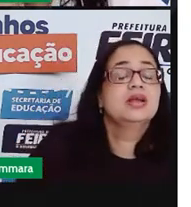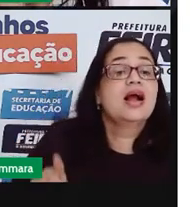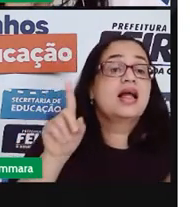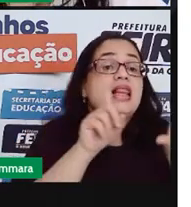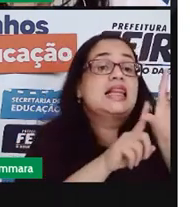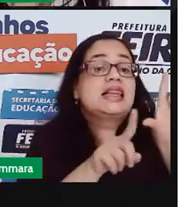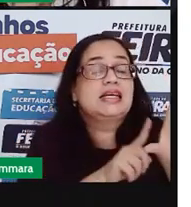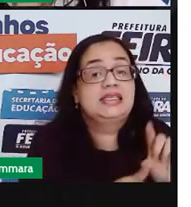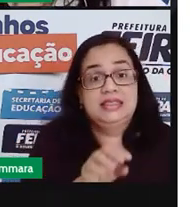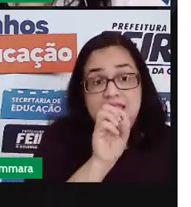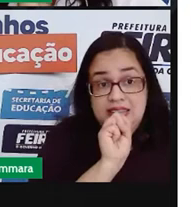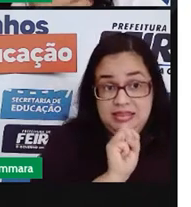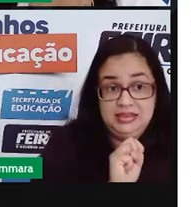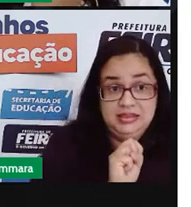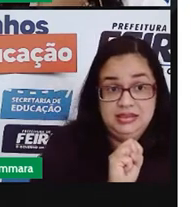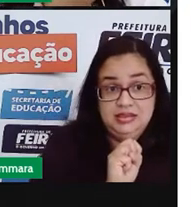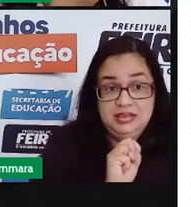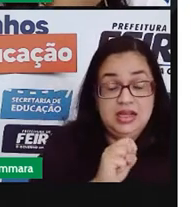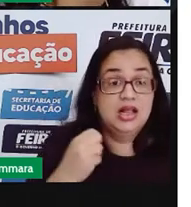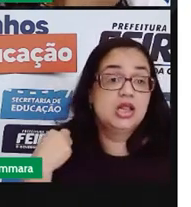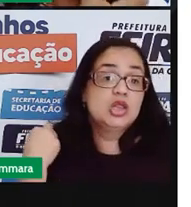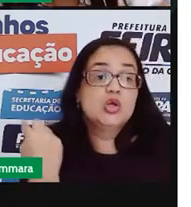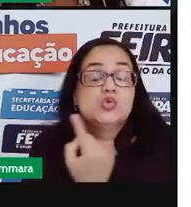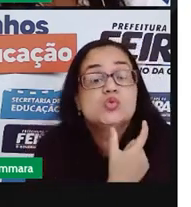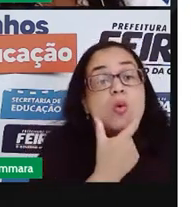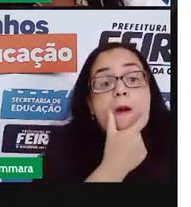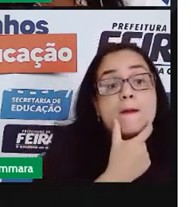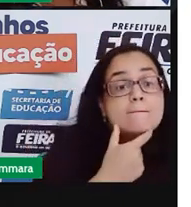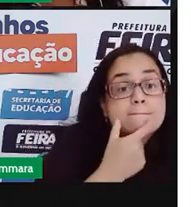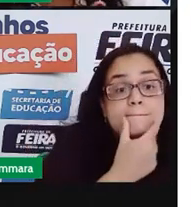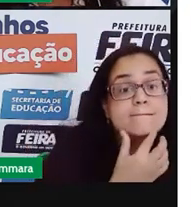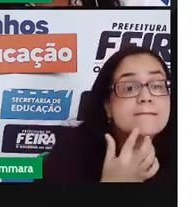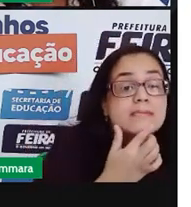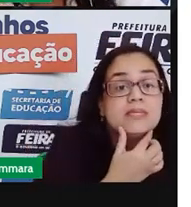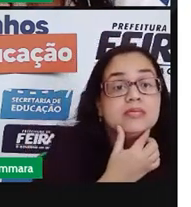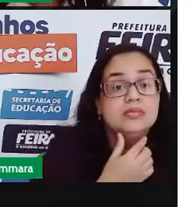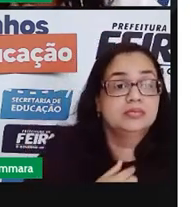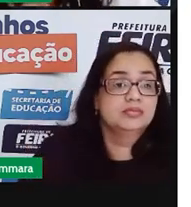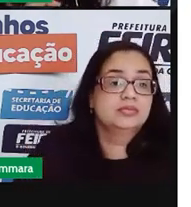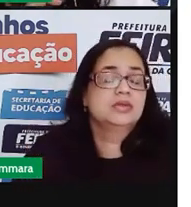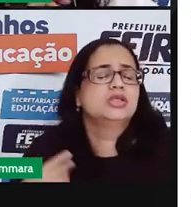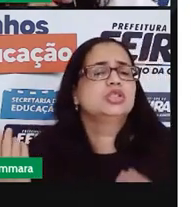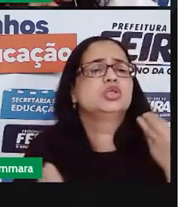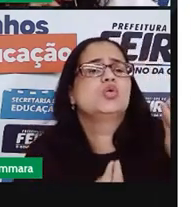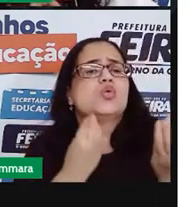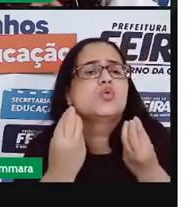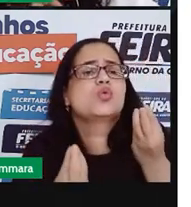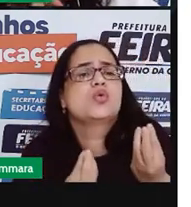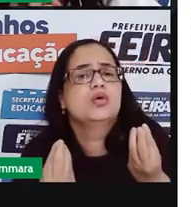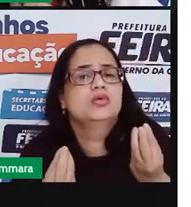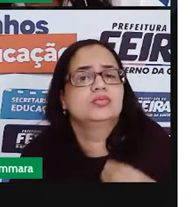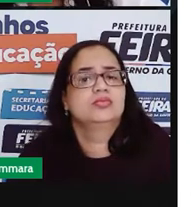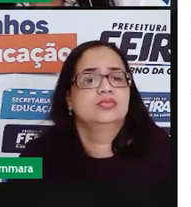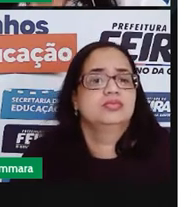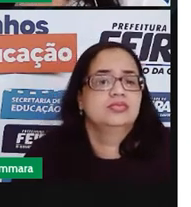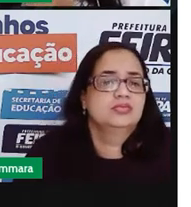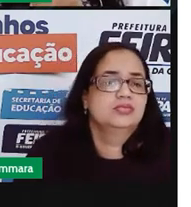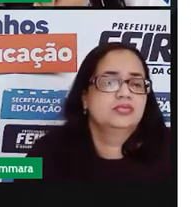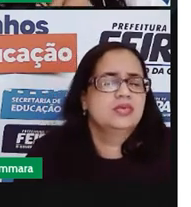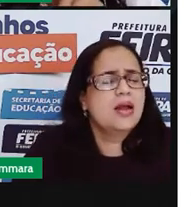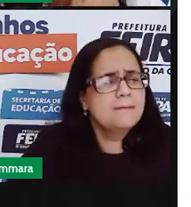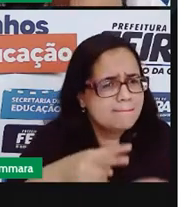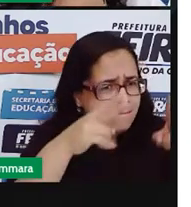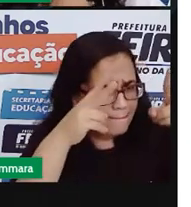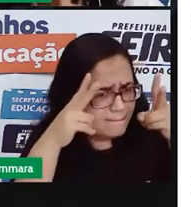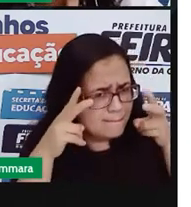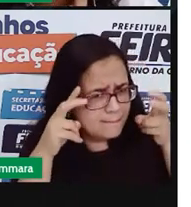S aqui, nós pronunciamos de que forma? Você